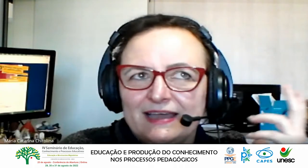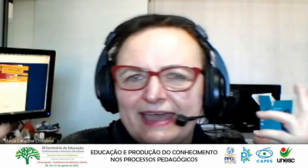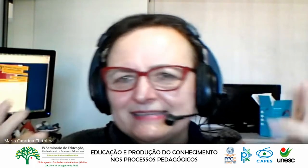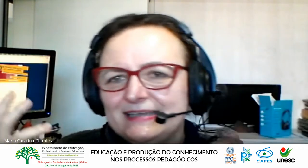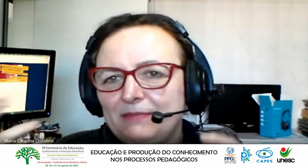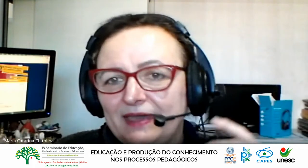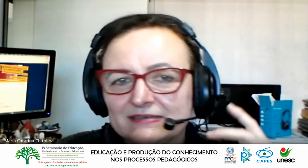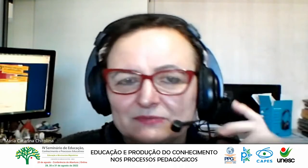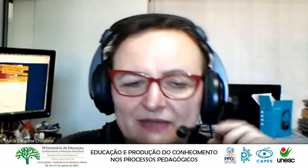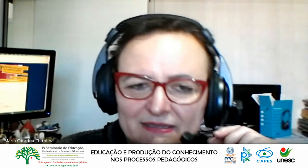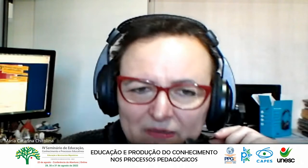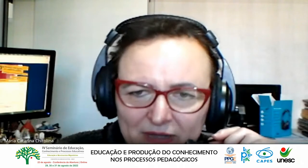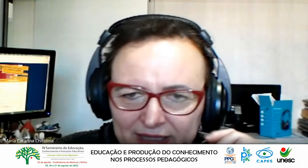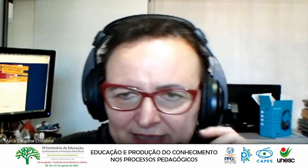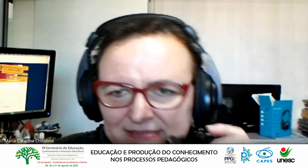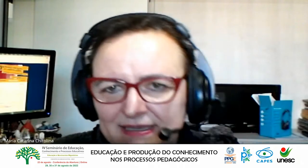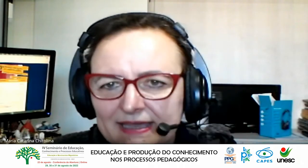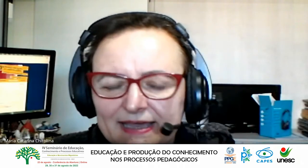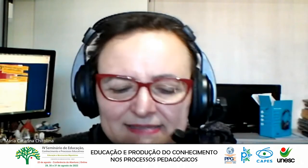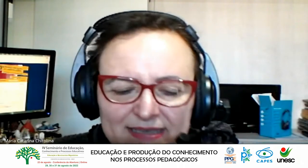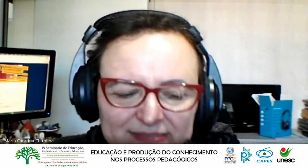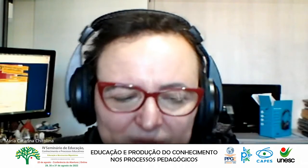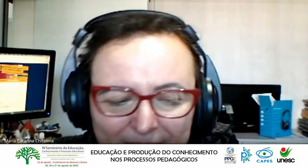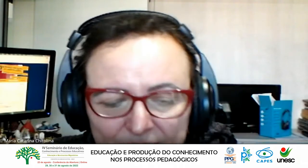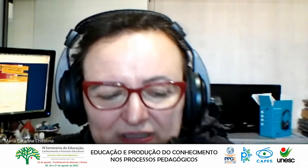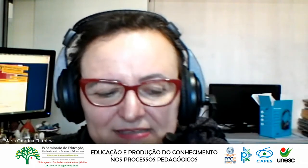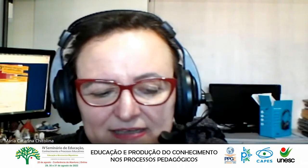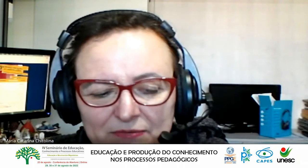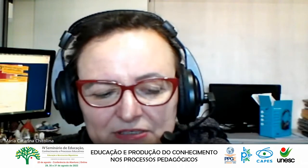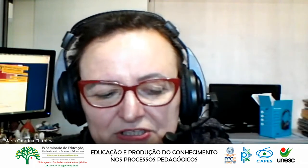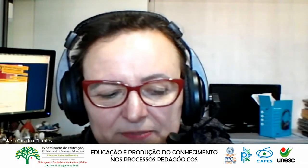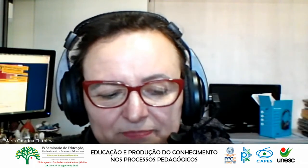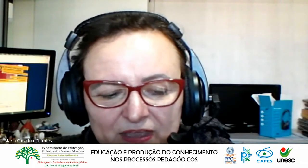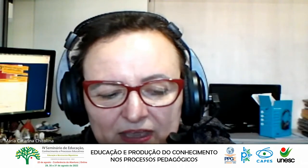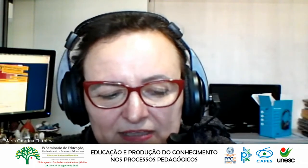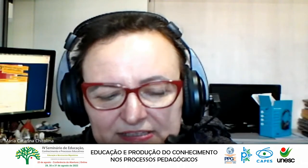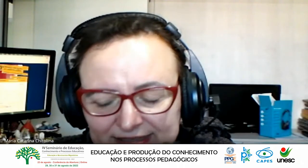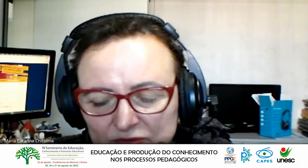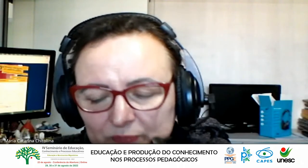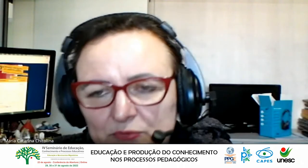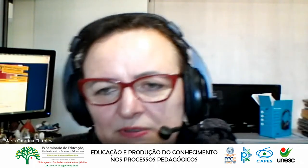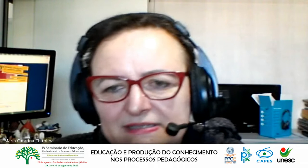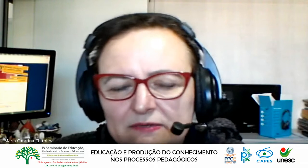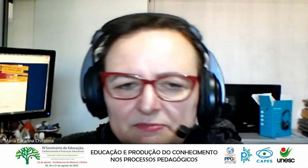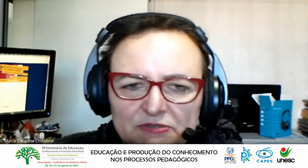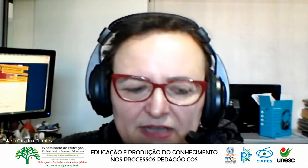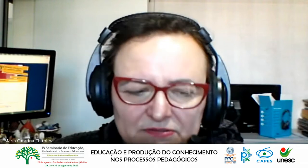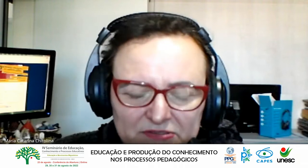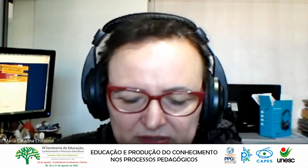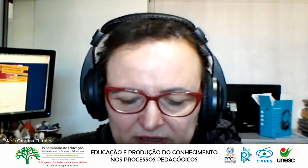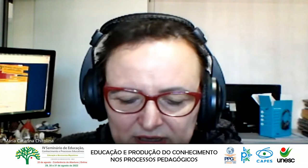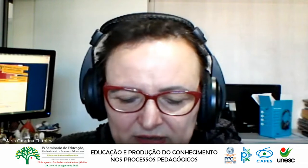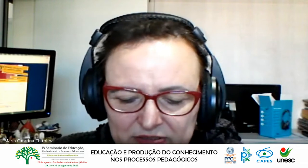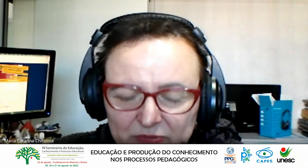Será que é assim mesmo, né? Então, esse quadro de tensão E de certas rupturas, né? Que os